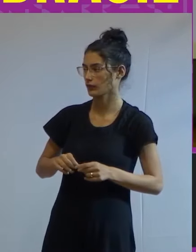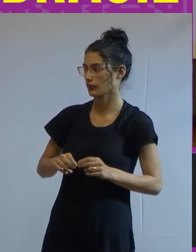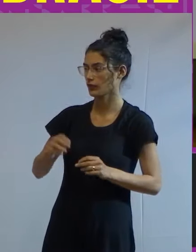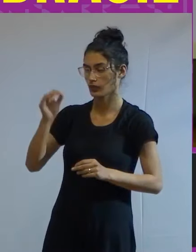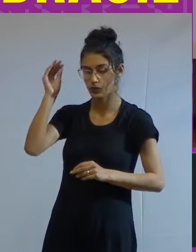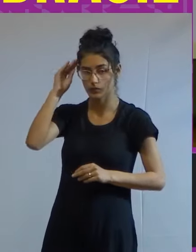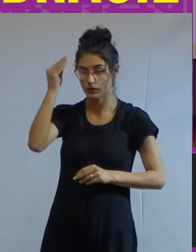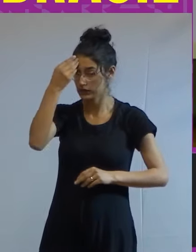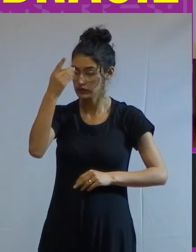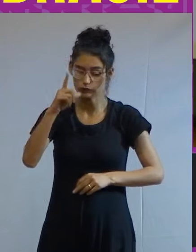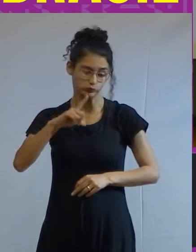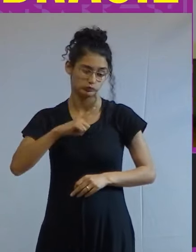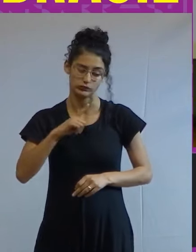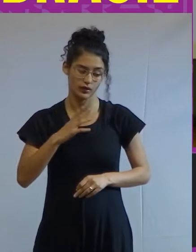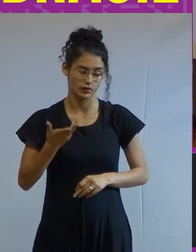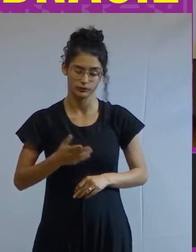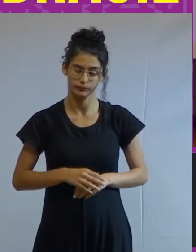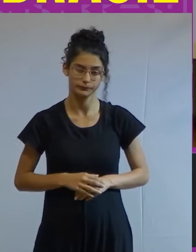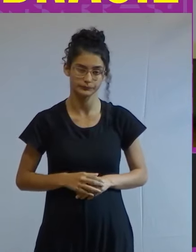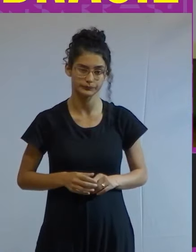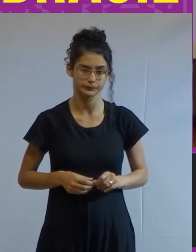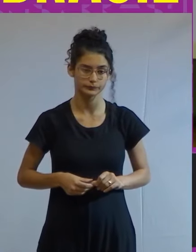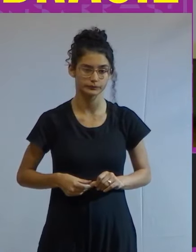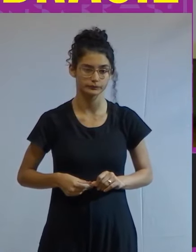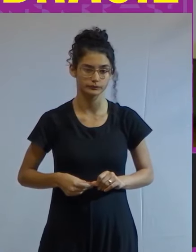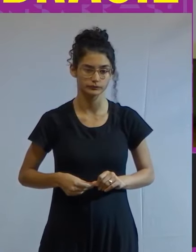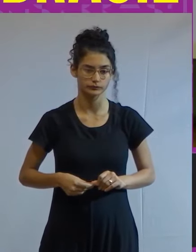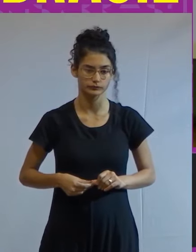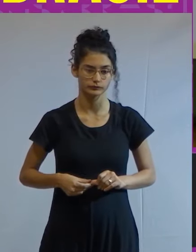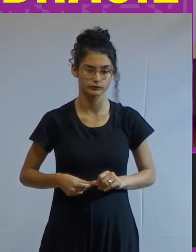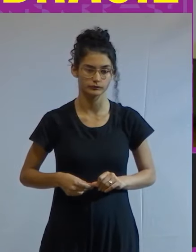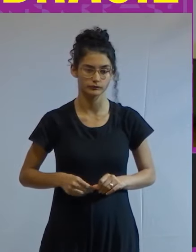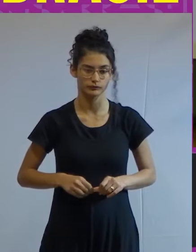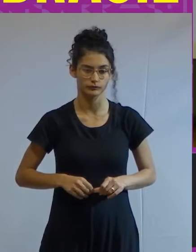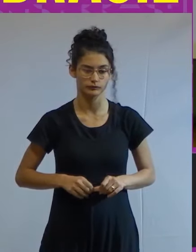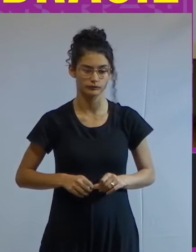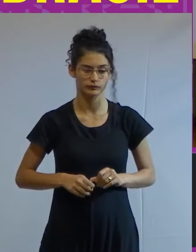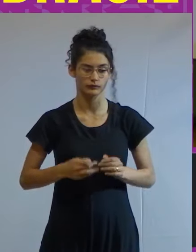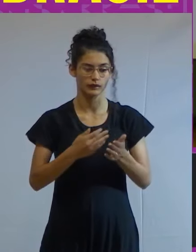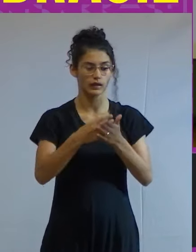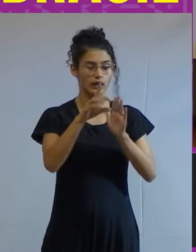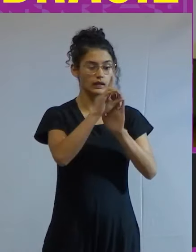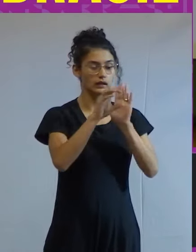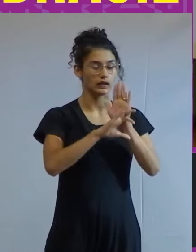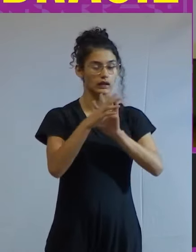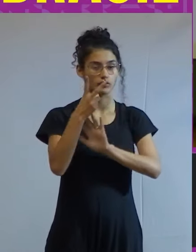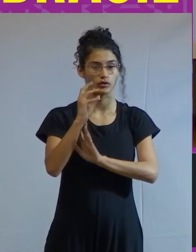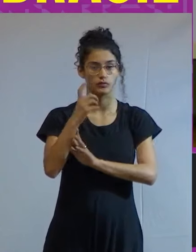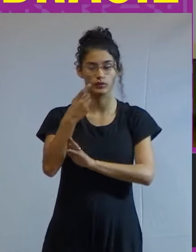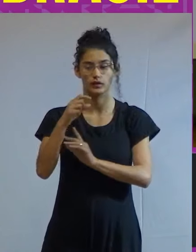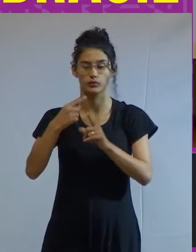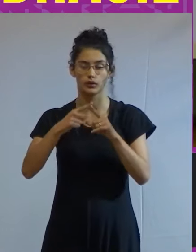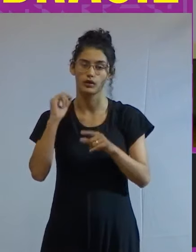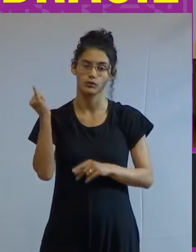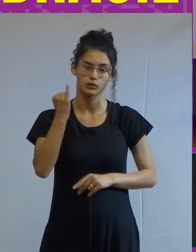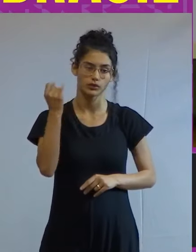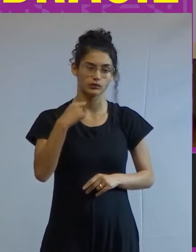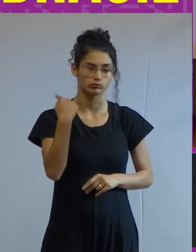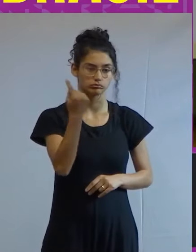para isso eu começaria recapitulando a década de 2010 porque ela é muito importante para a gente